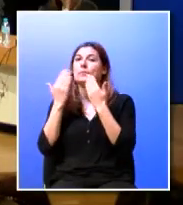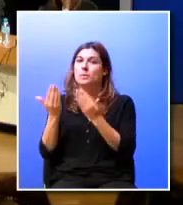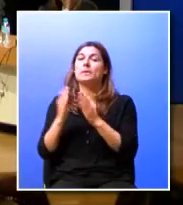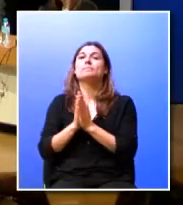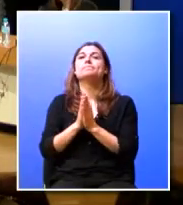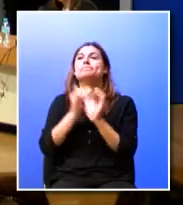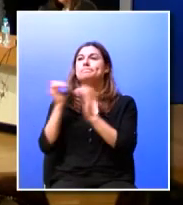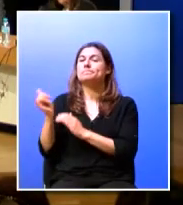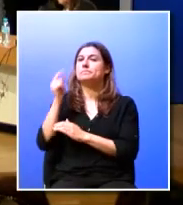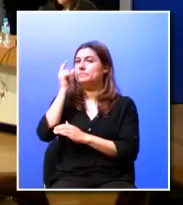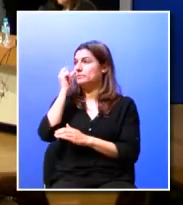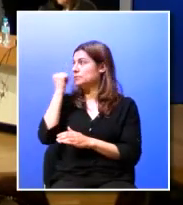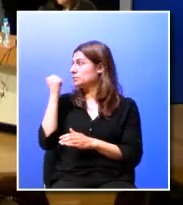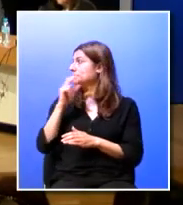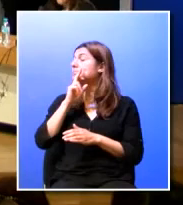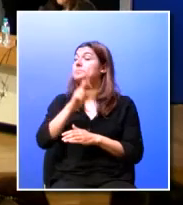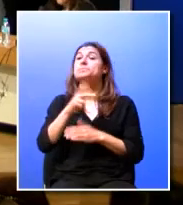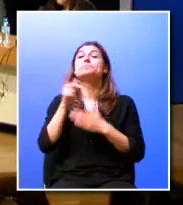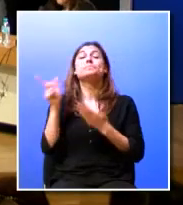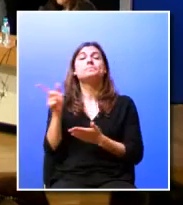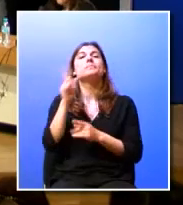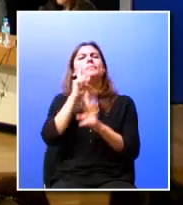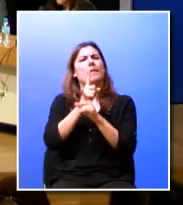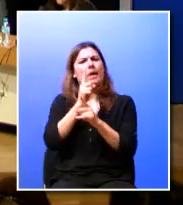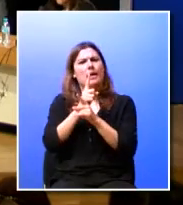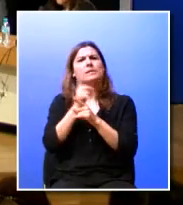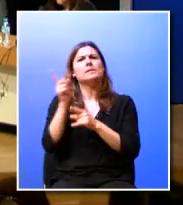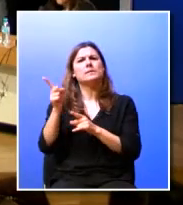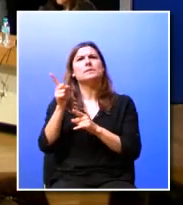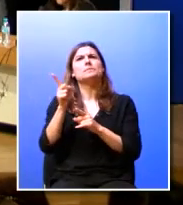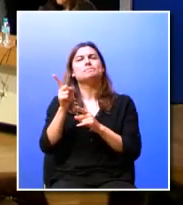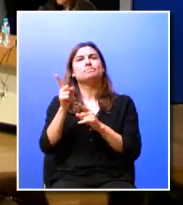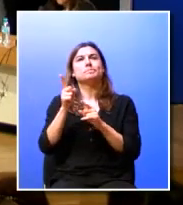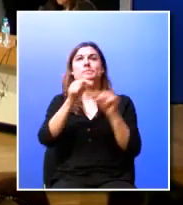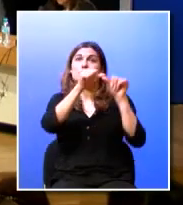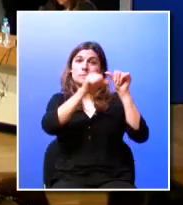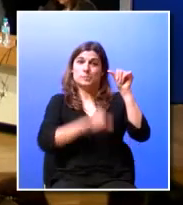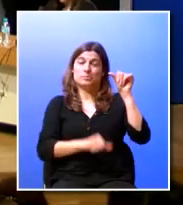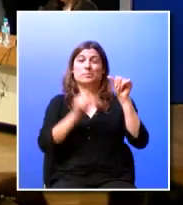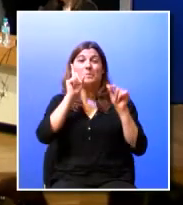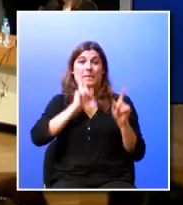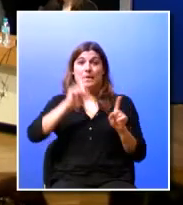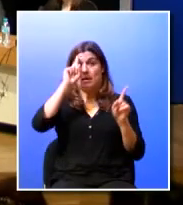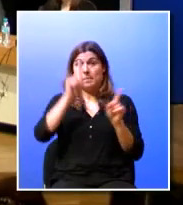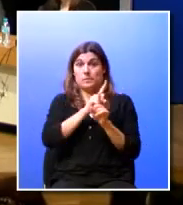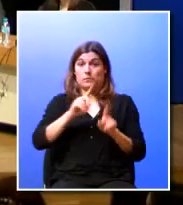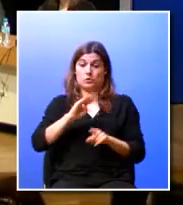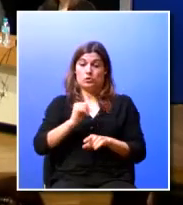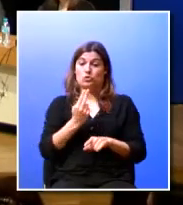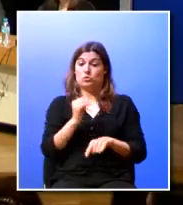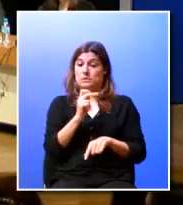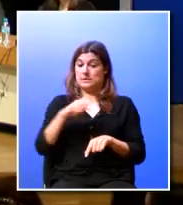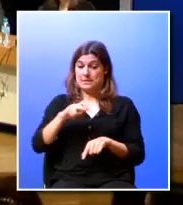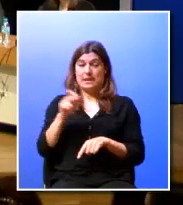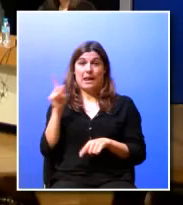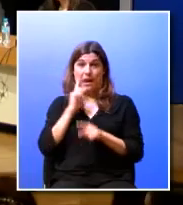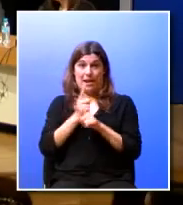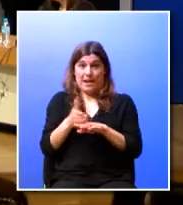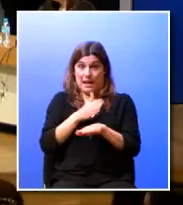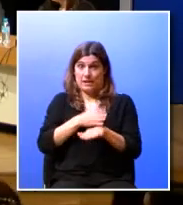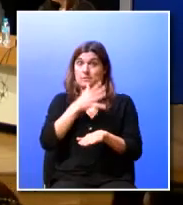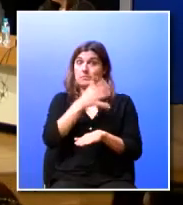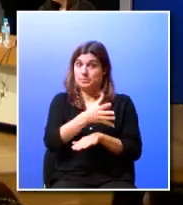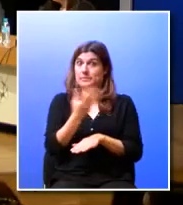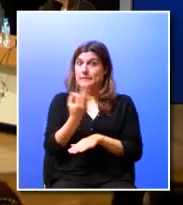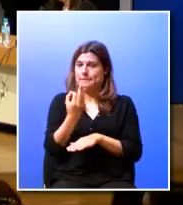eu iria pegar um bocadinho na mesma linha do que a professora Susana estava a dizer que se nós